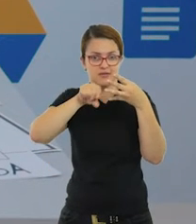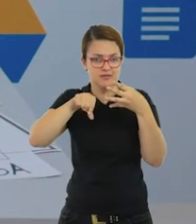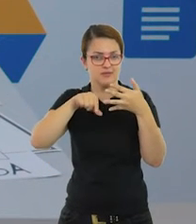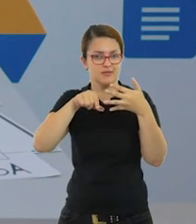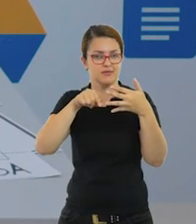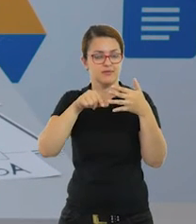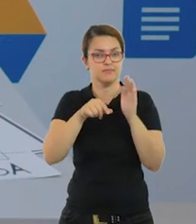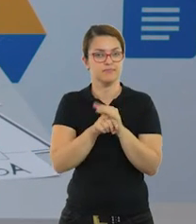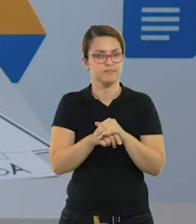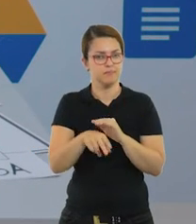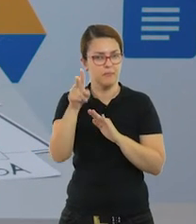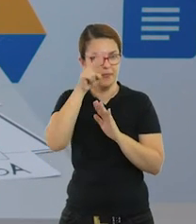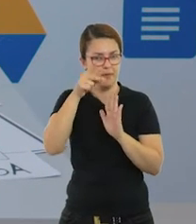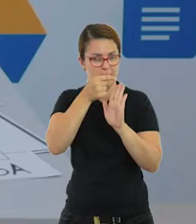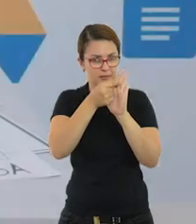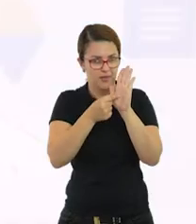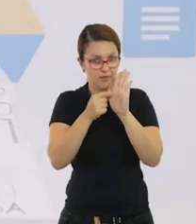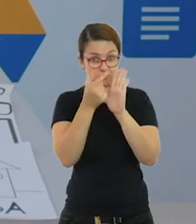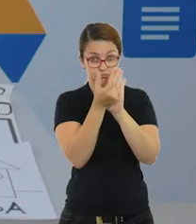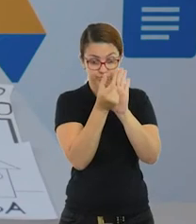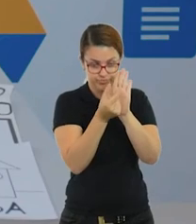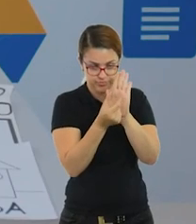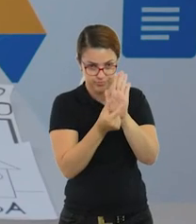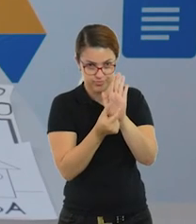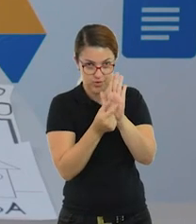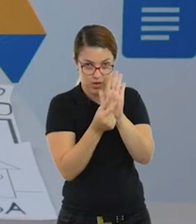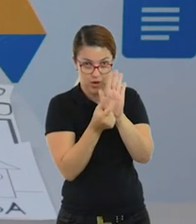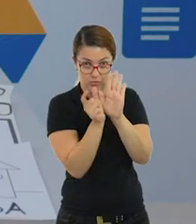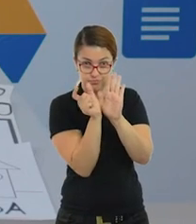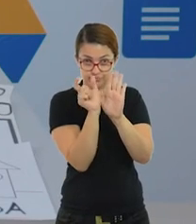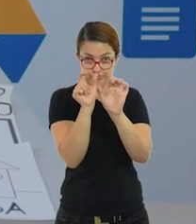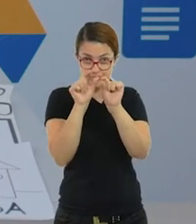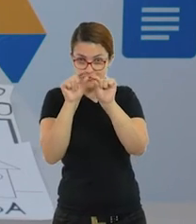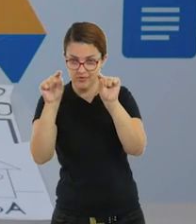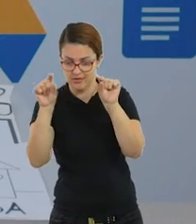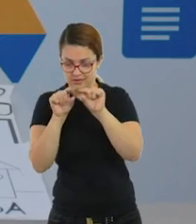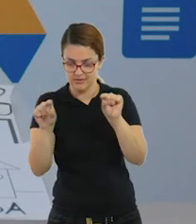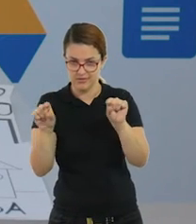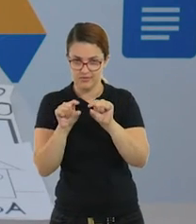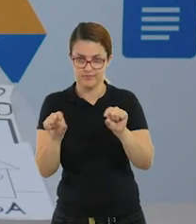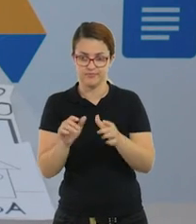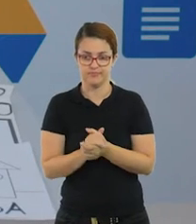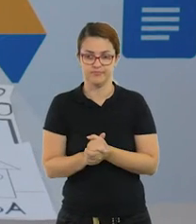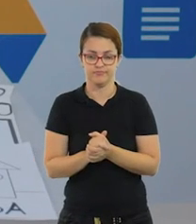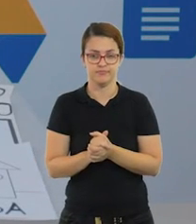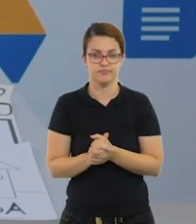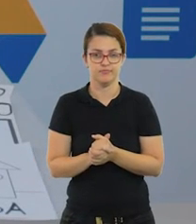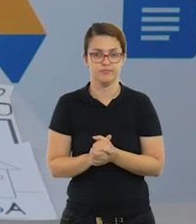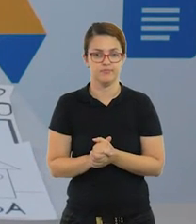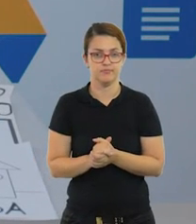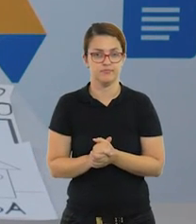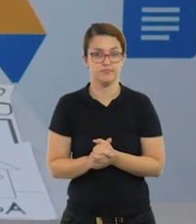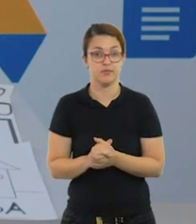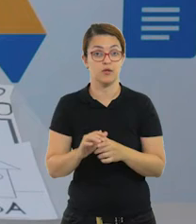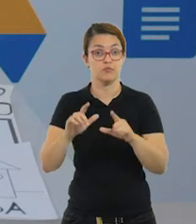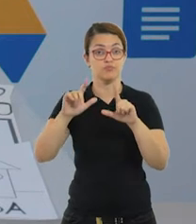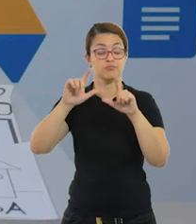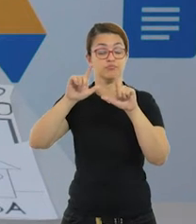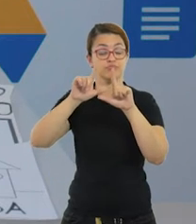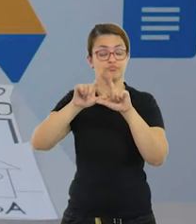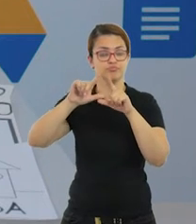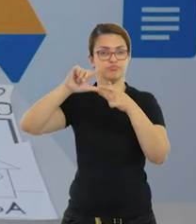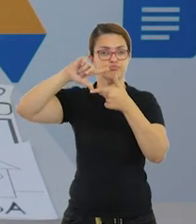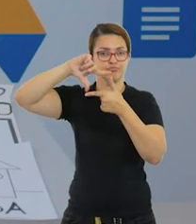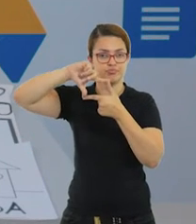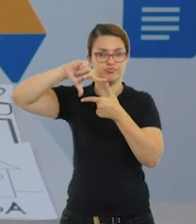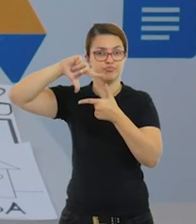palavras que formarem no acróstico. Na matemática, vocês vão trabalhar com as formas geométricas e vão procurar, na